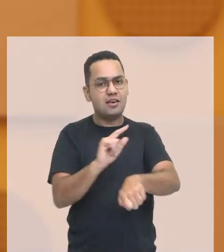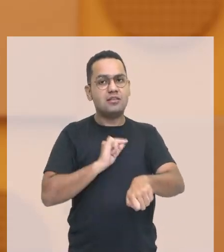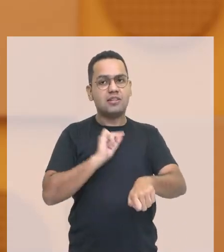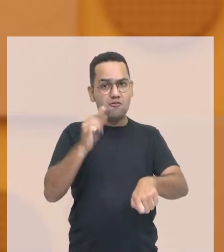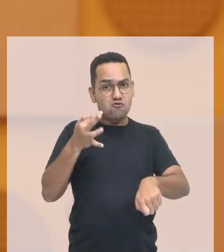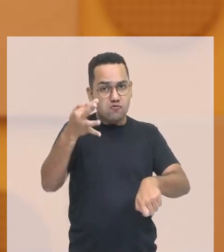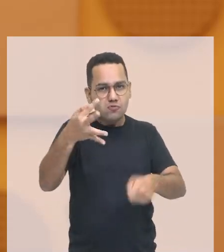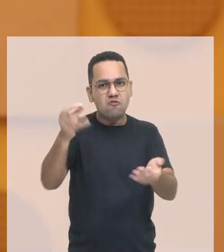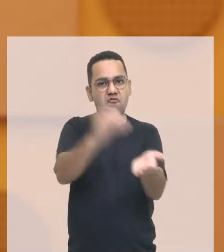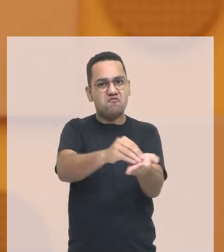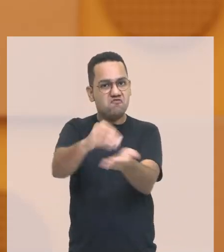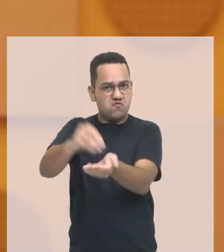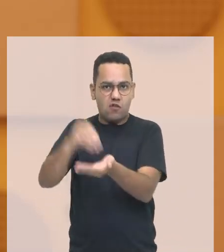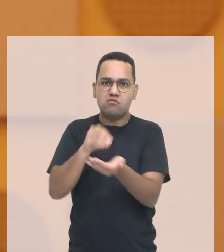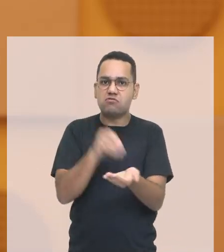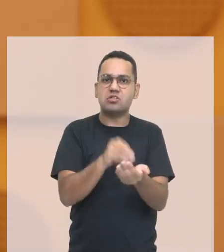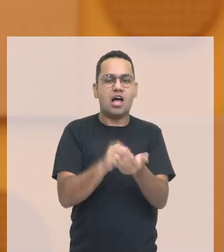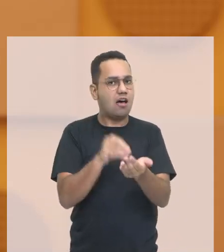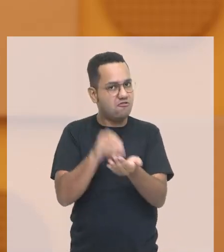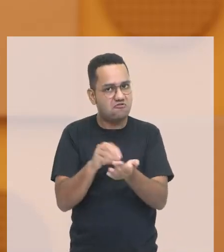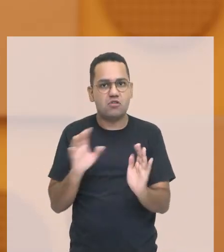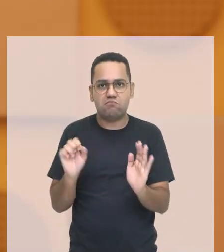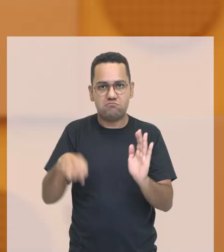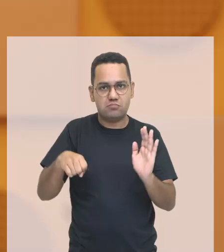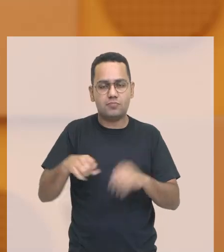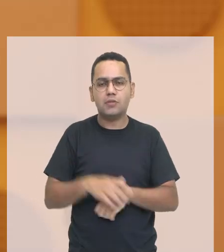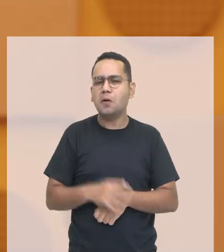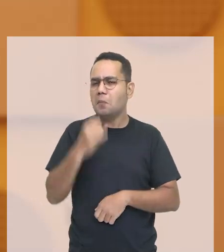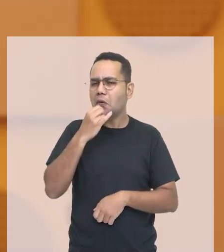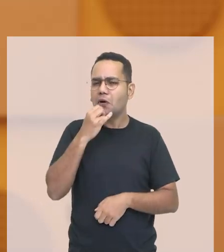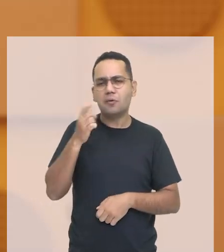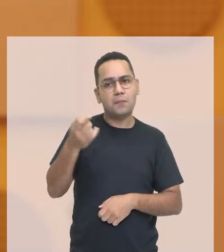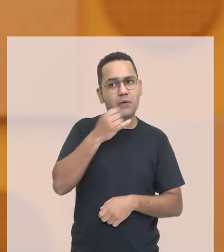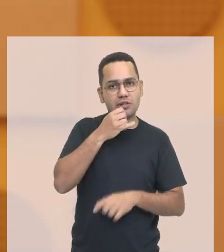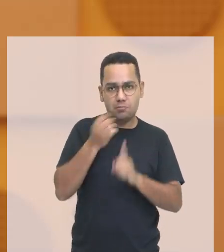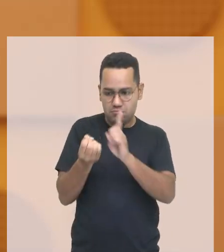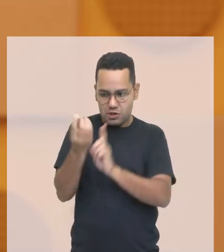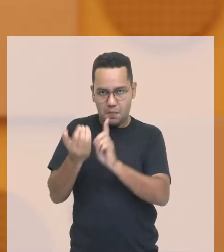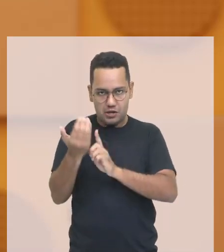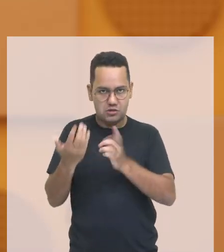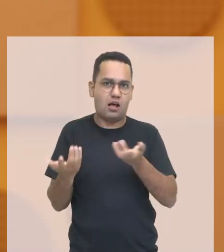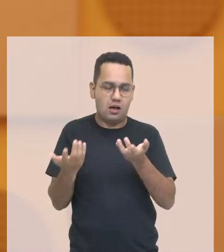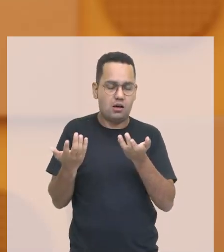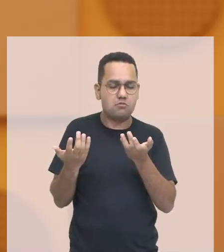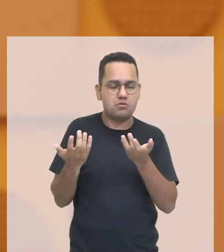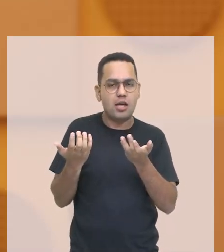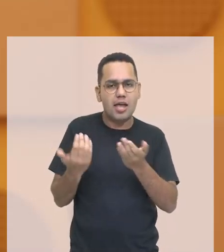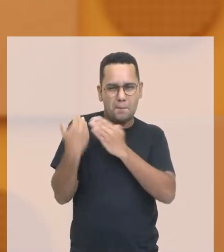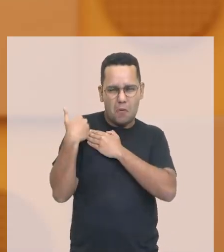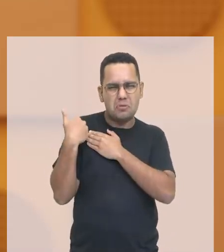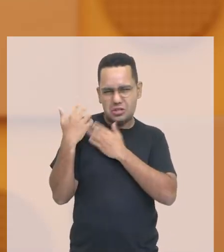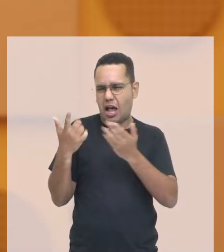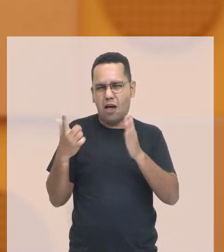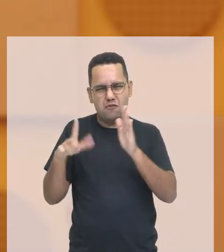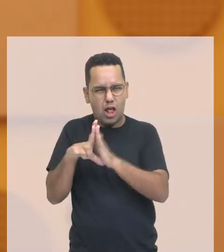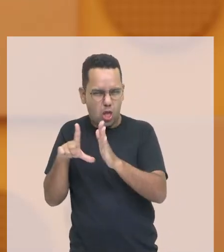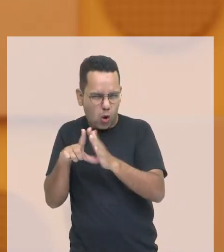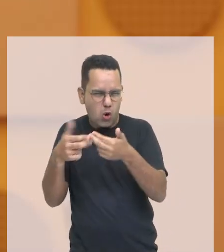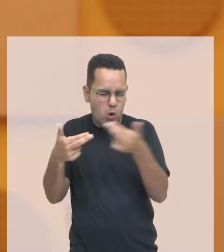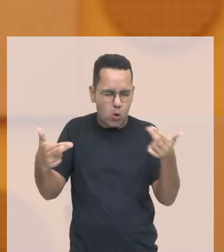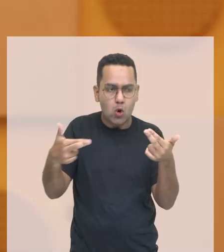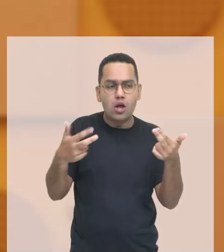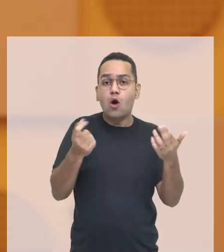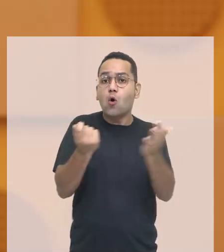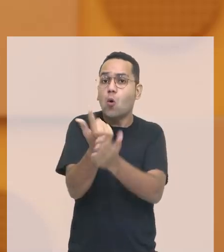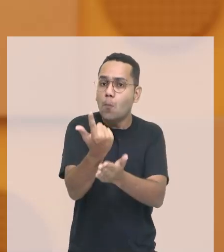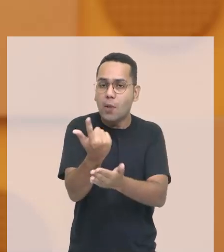viram os empresários viram que não era lucro comprar a mercadoria sendo que eles comprariam por um valor e teriam que vender por um valor menor visto